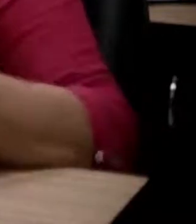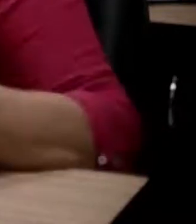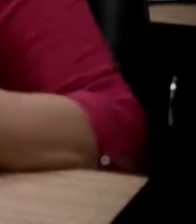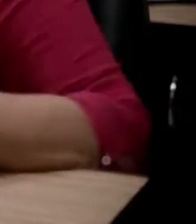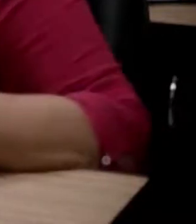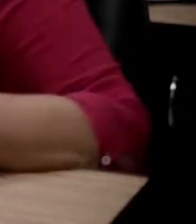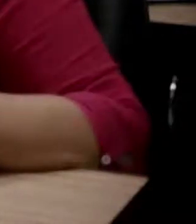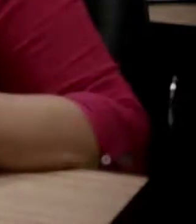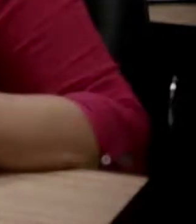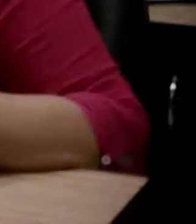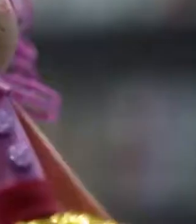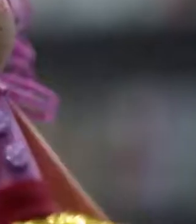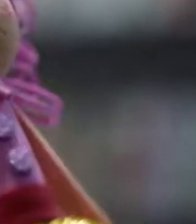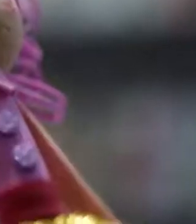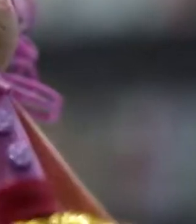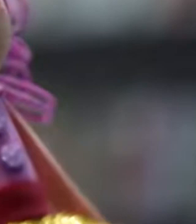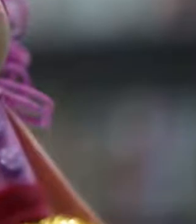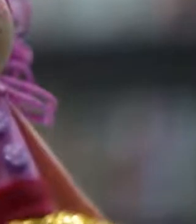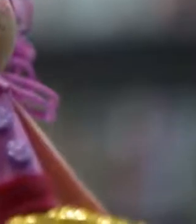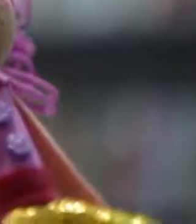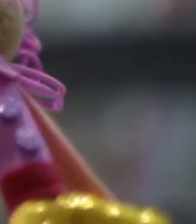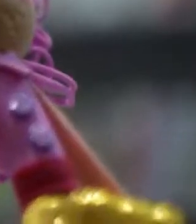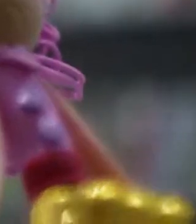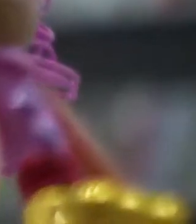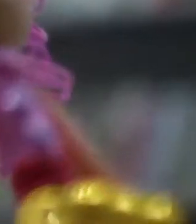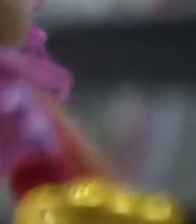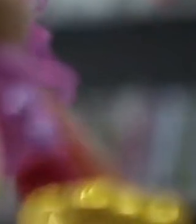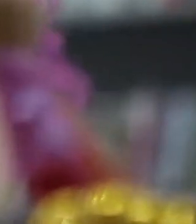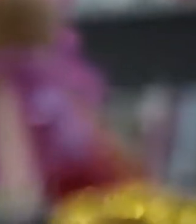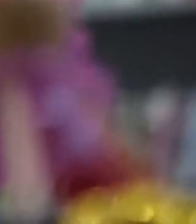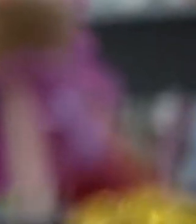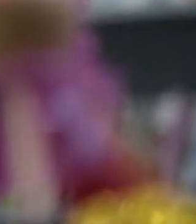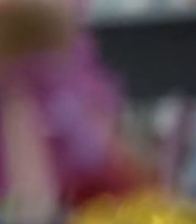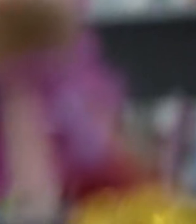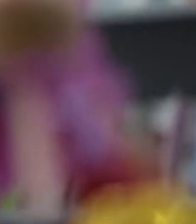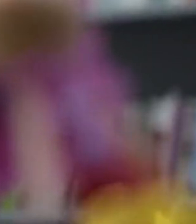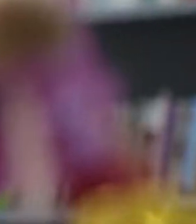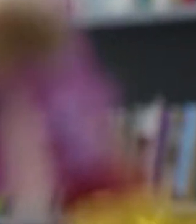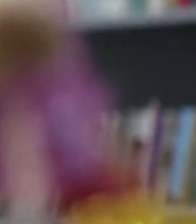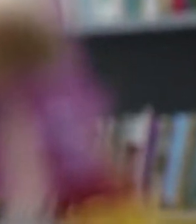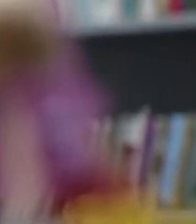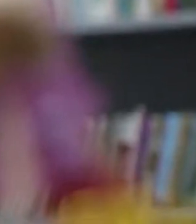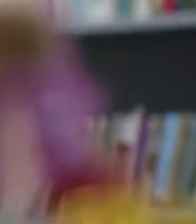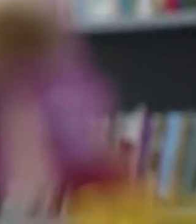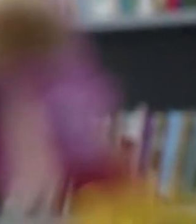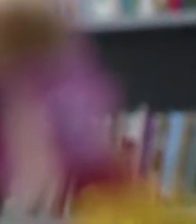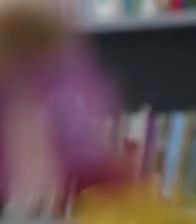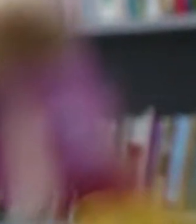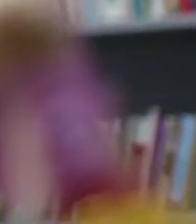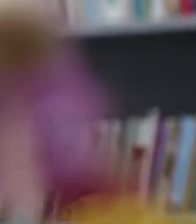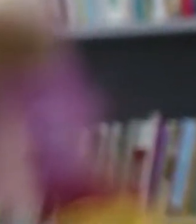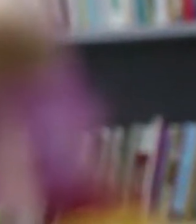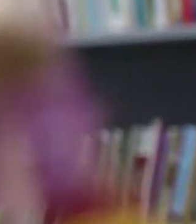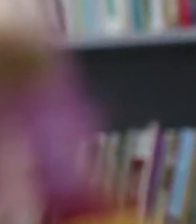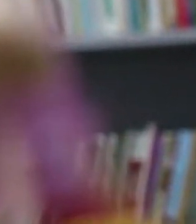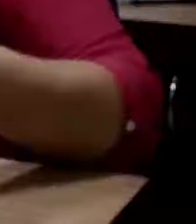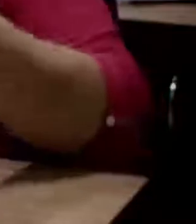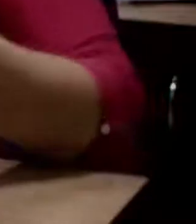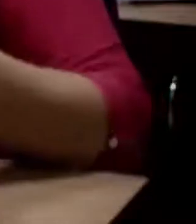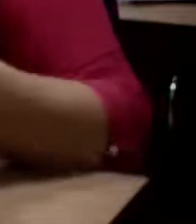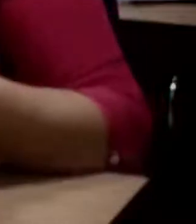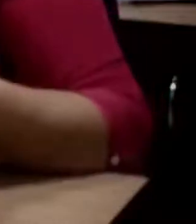o processo de escrever. Então, quanto maior domínio você tem da linguagem, e aqui a linguagem, palavra,